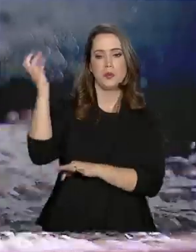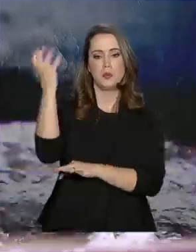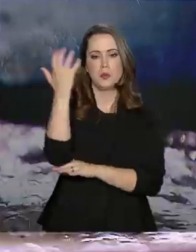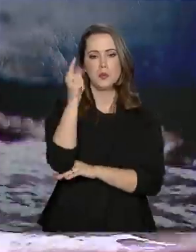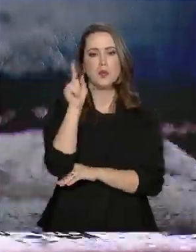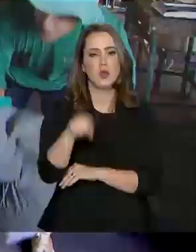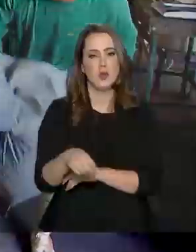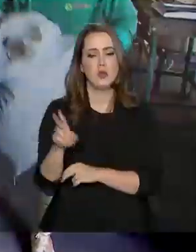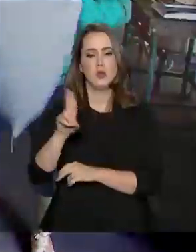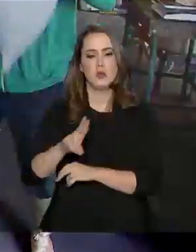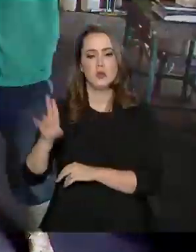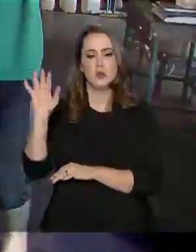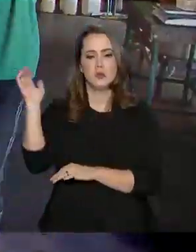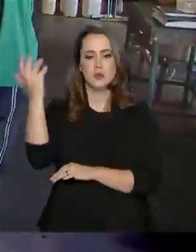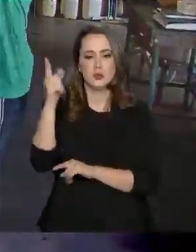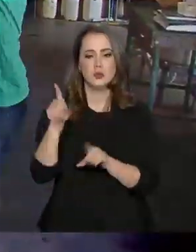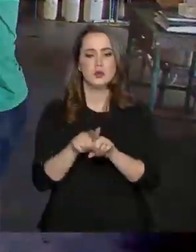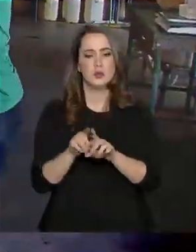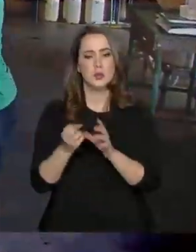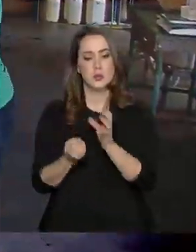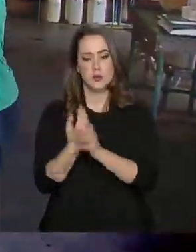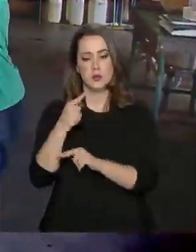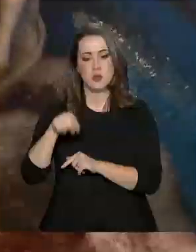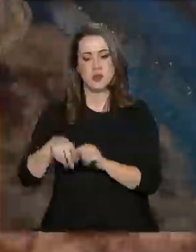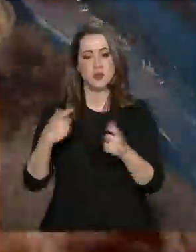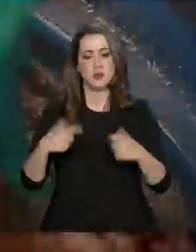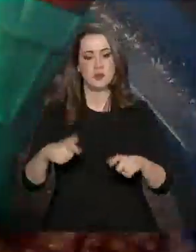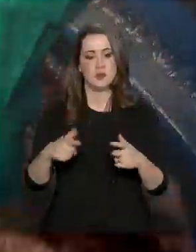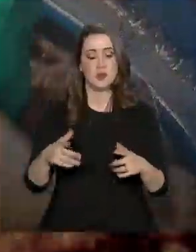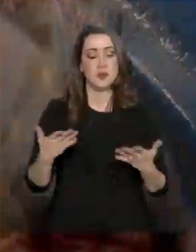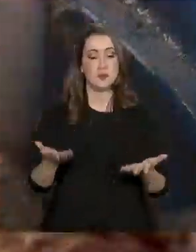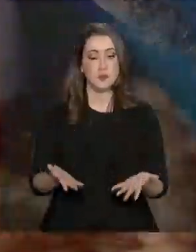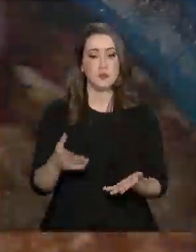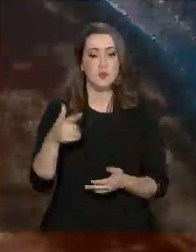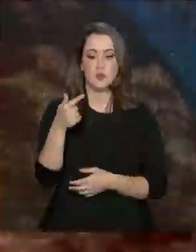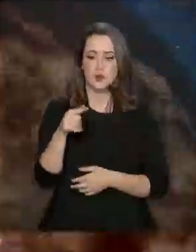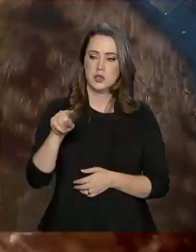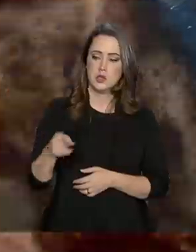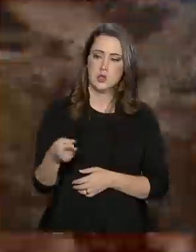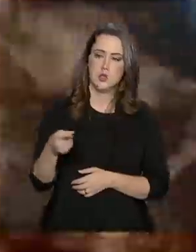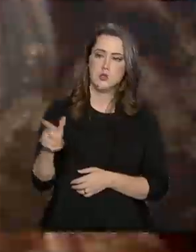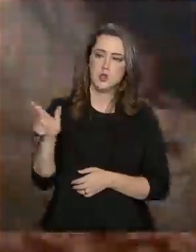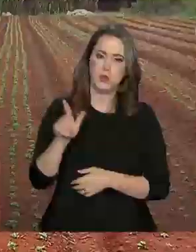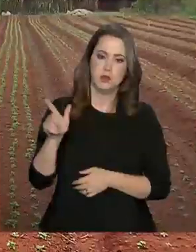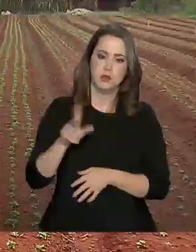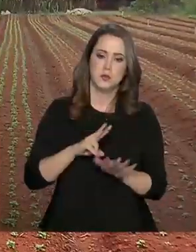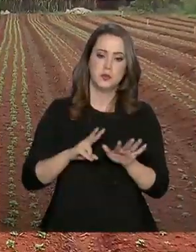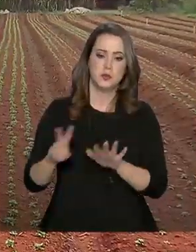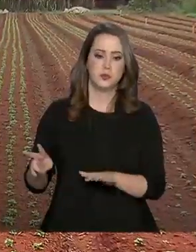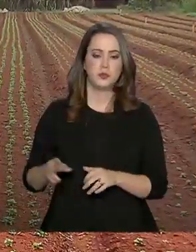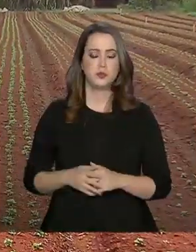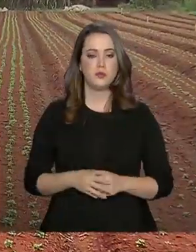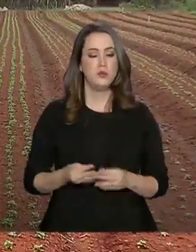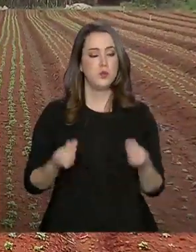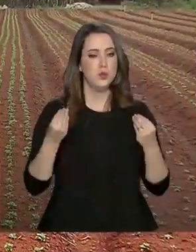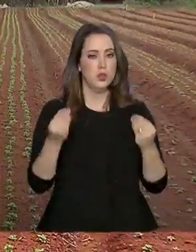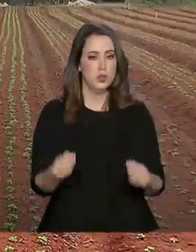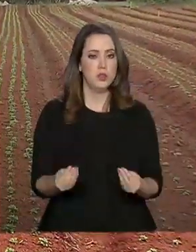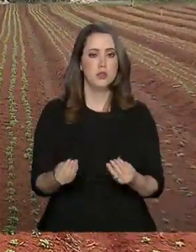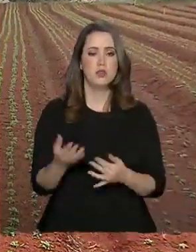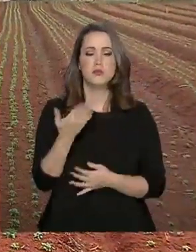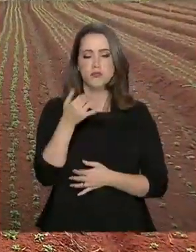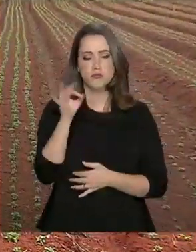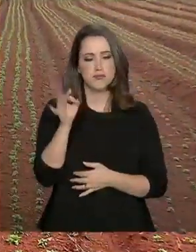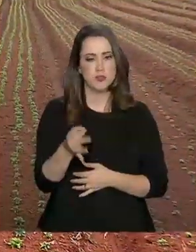base de vegetais, que também é produzido aqui. São 7 mil litros por semana. Para garantir hortaliças de